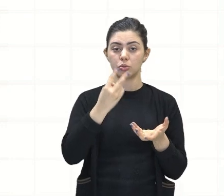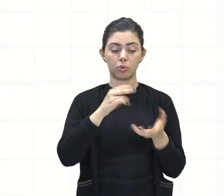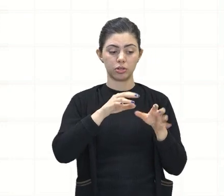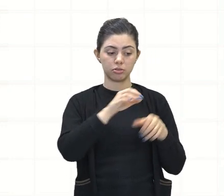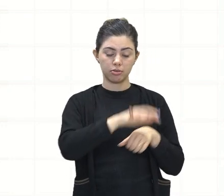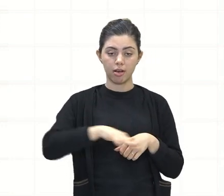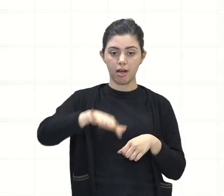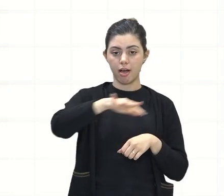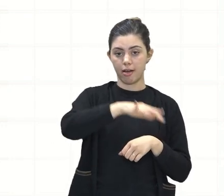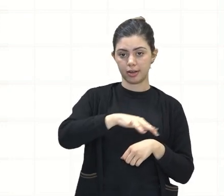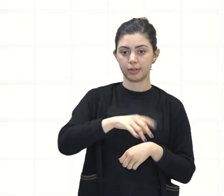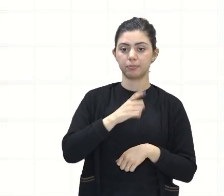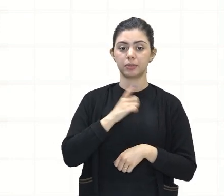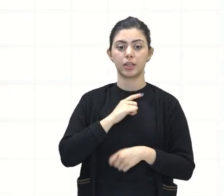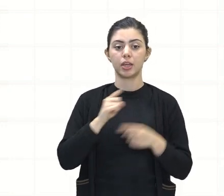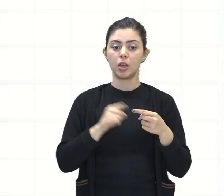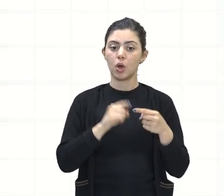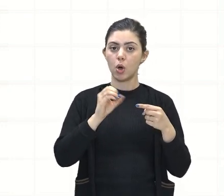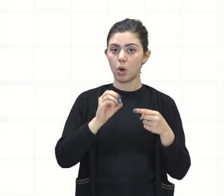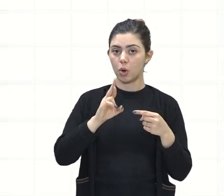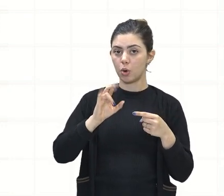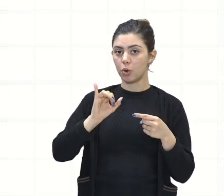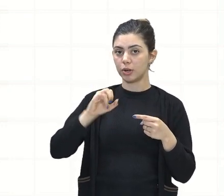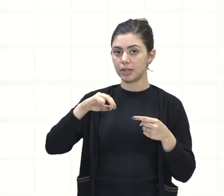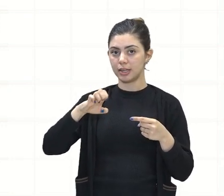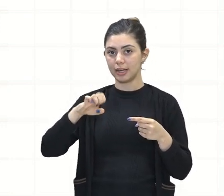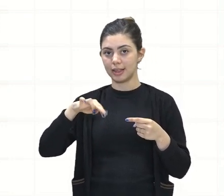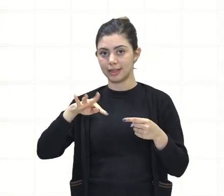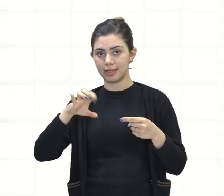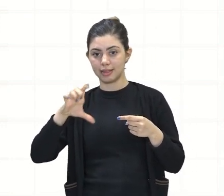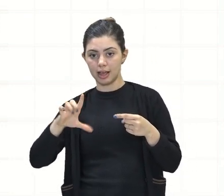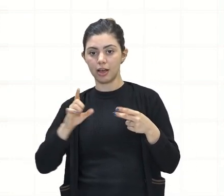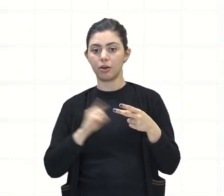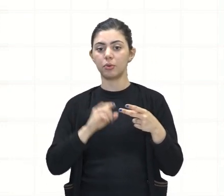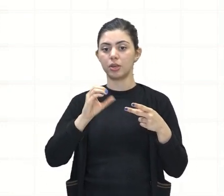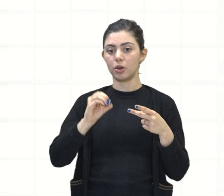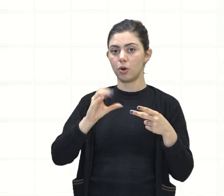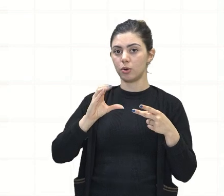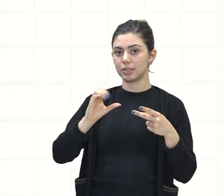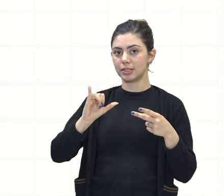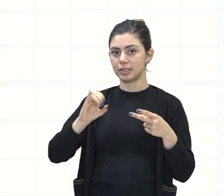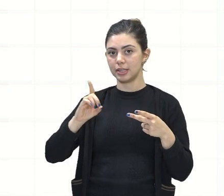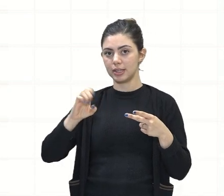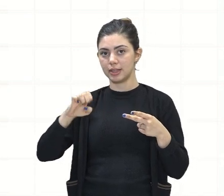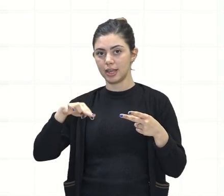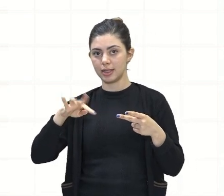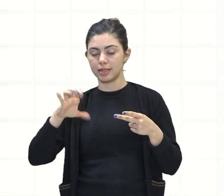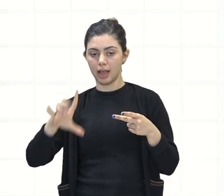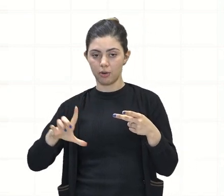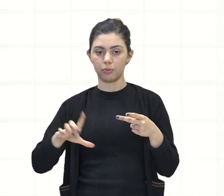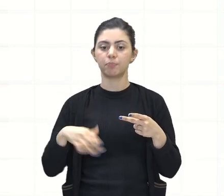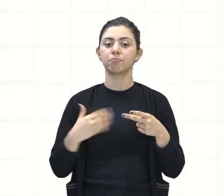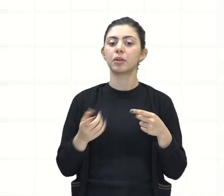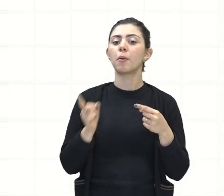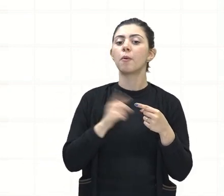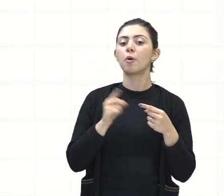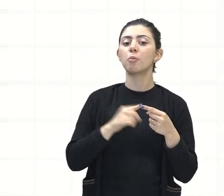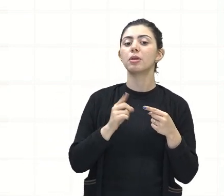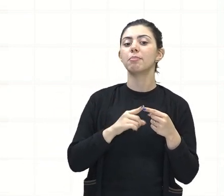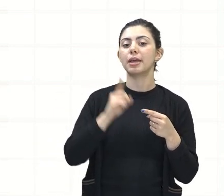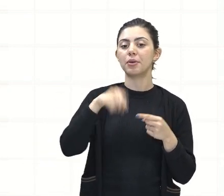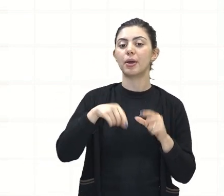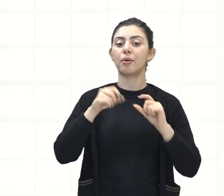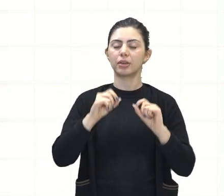A Antártica Oriental, que eu falei pra vocês ainda há pouco, e a Antártica Ocidental. A Antártica Oriental é aquela área ali, como